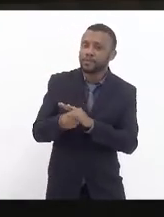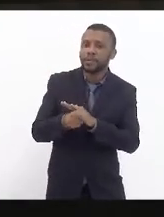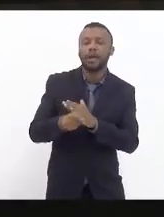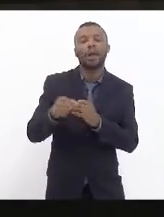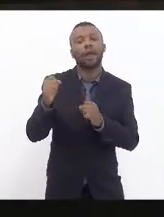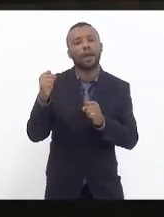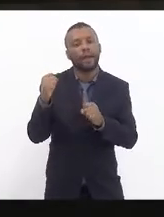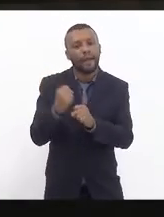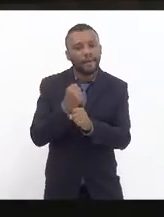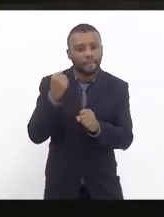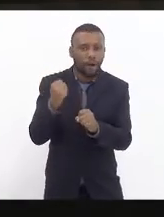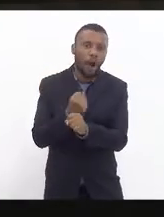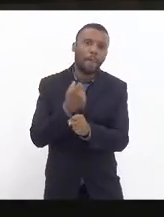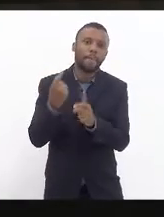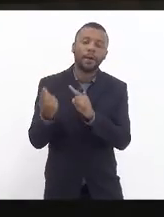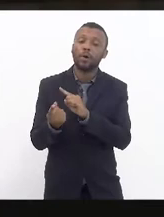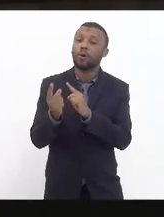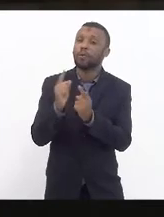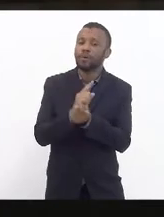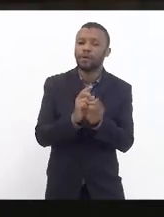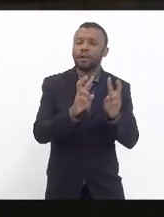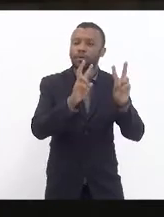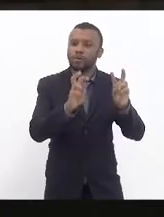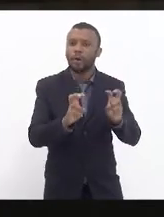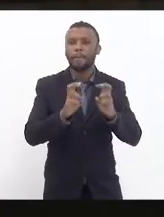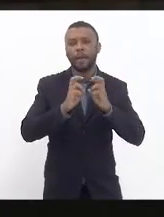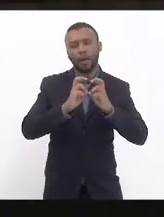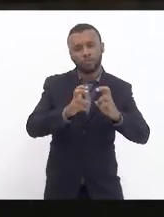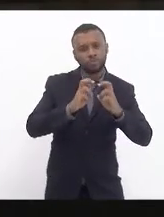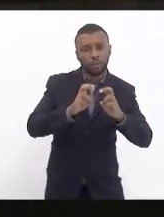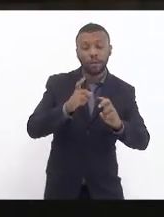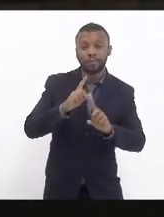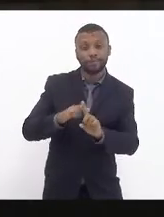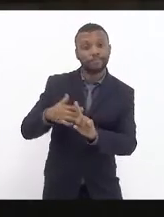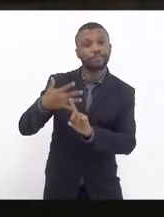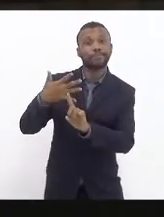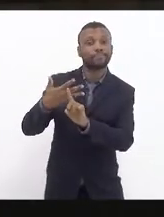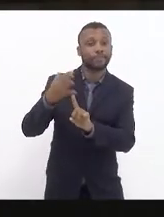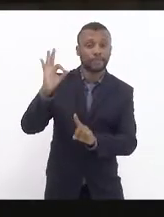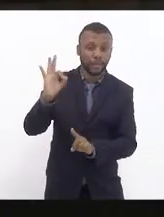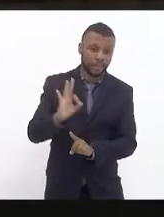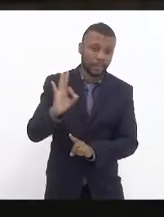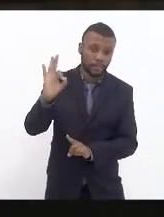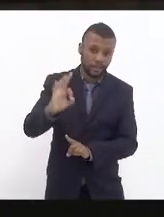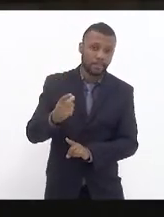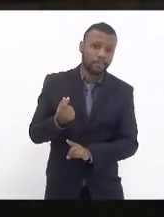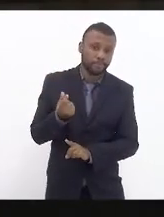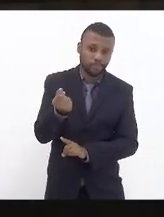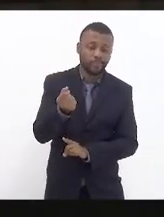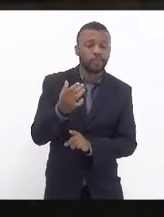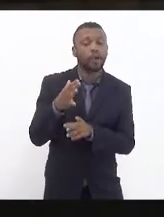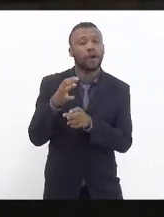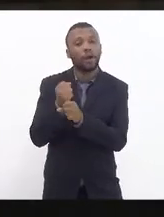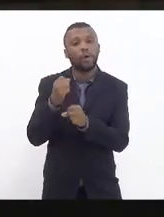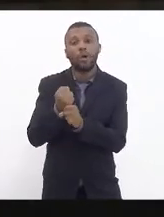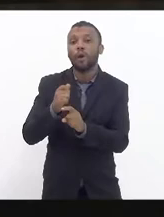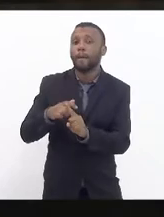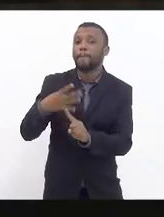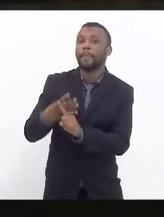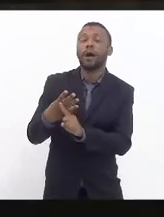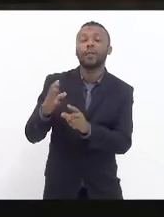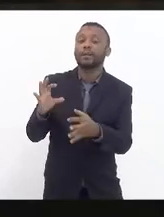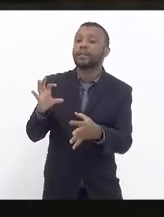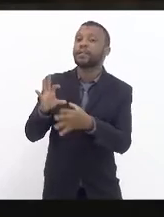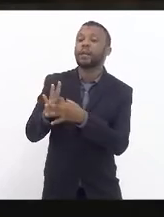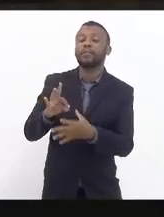contrapartida em relação a questão da composição da tarifa já que foi calculado aumenta a tarifa pelo IGPM que é um